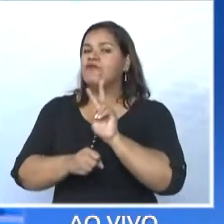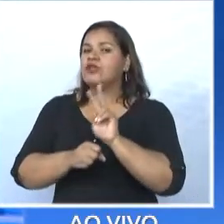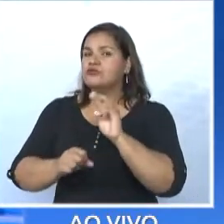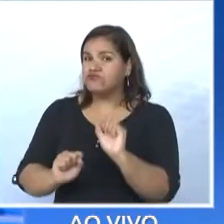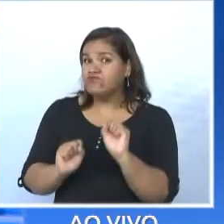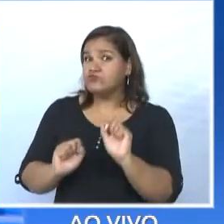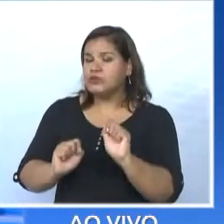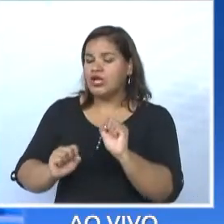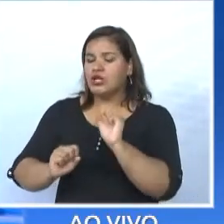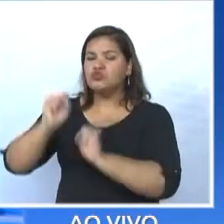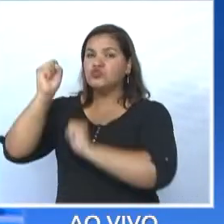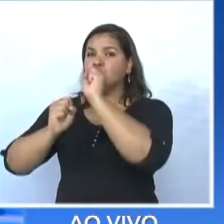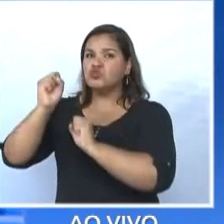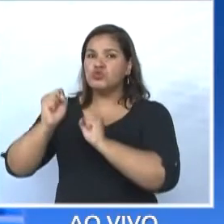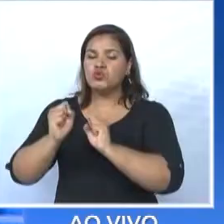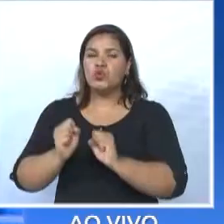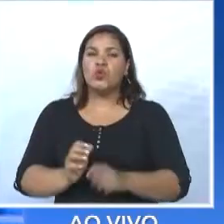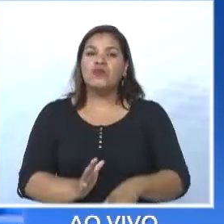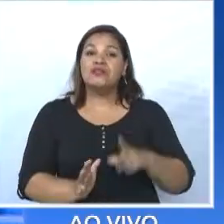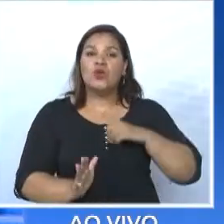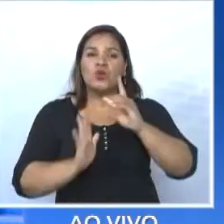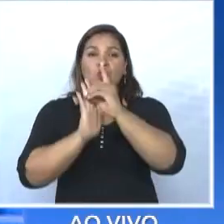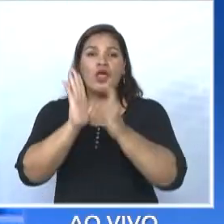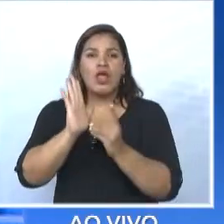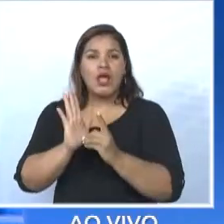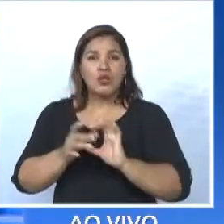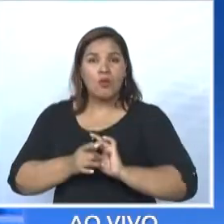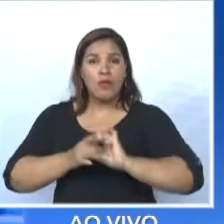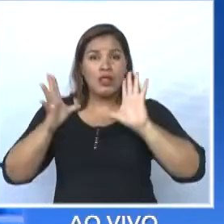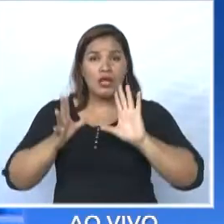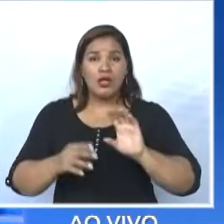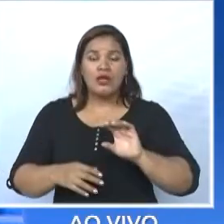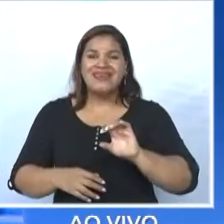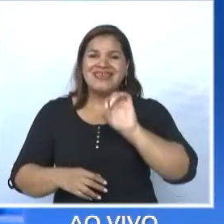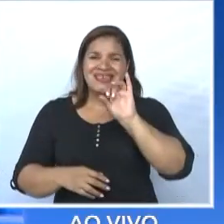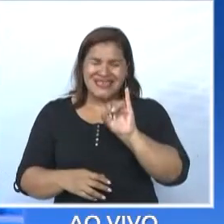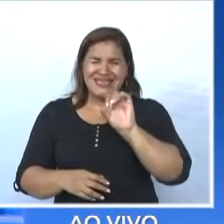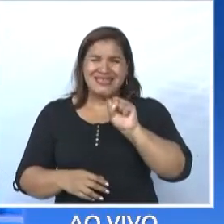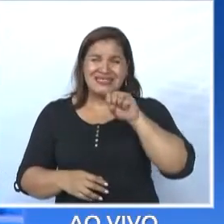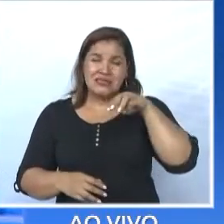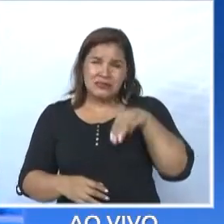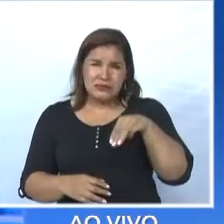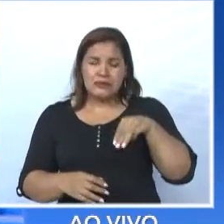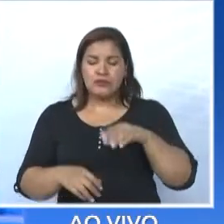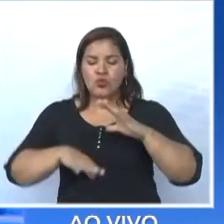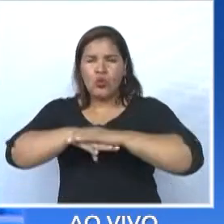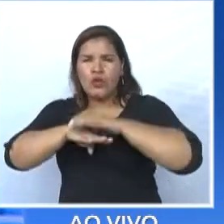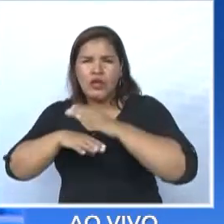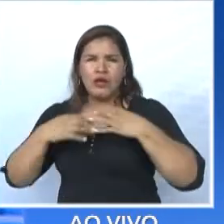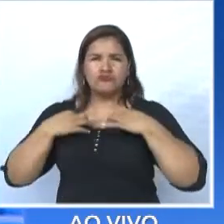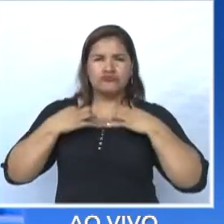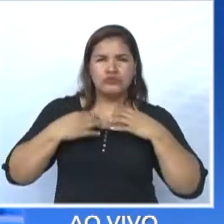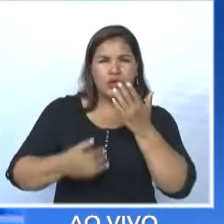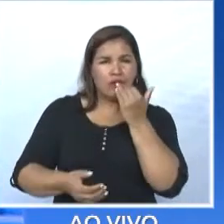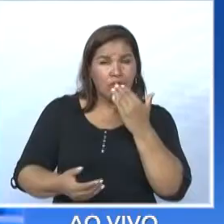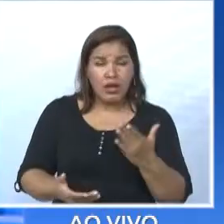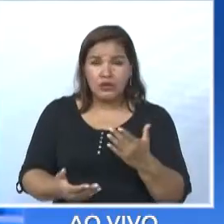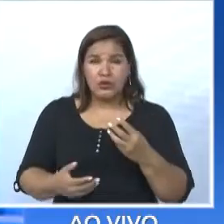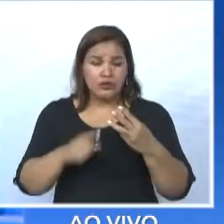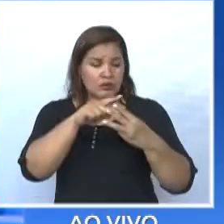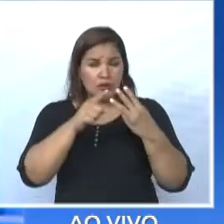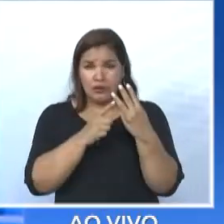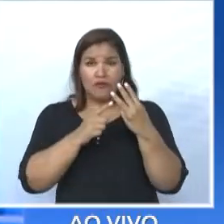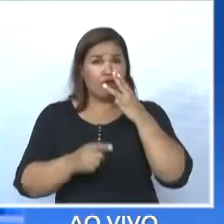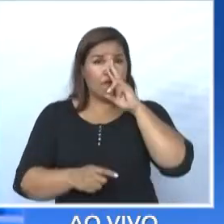dia 15 do mês passado aumentando o ICMS das nossas empresas de calçado, de vestuário e de alimentos. as três empresas fortes em Franca.